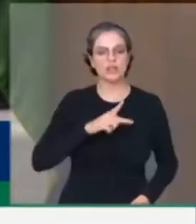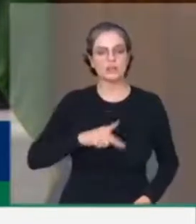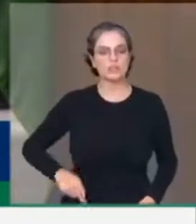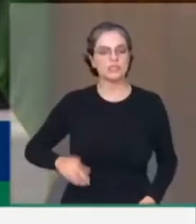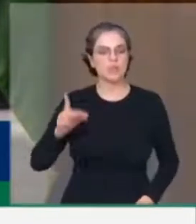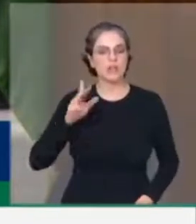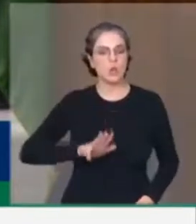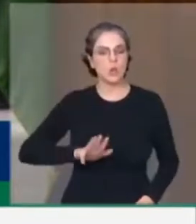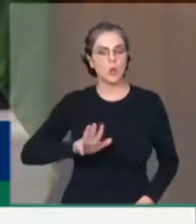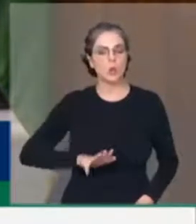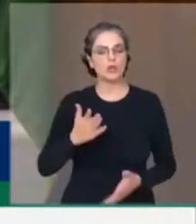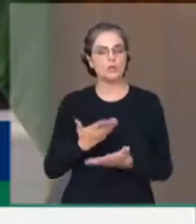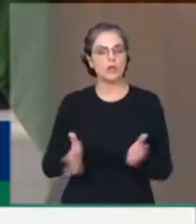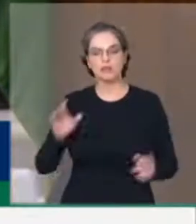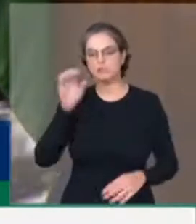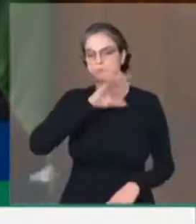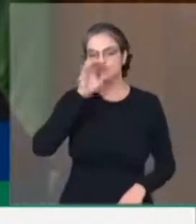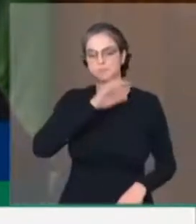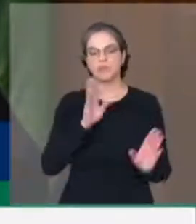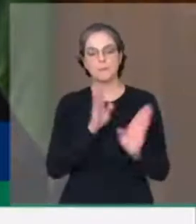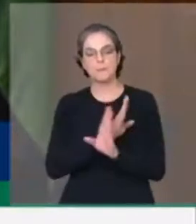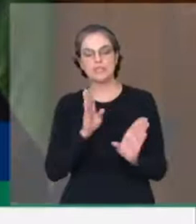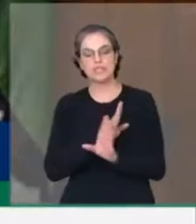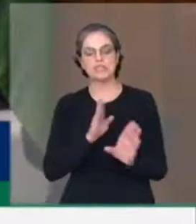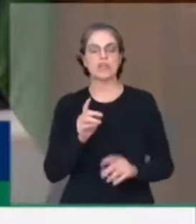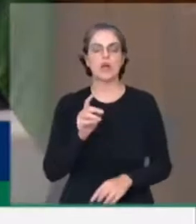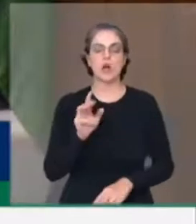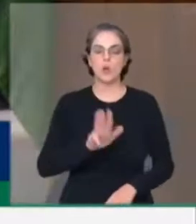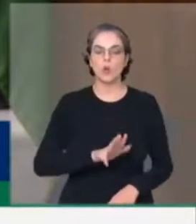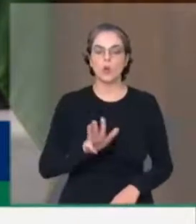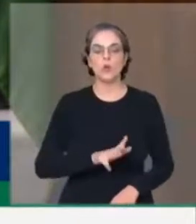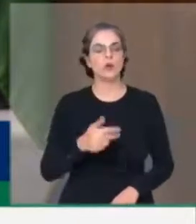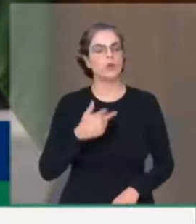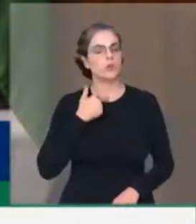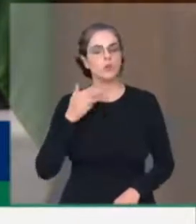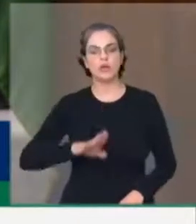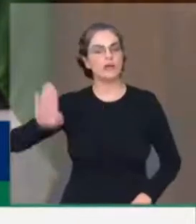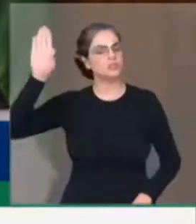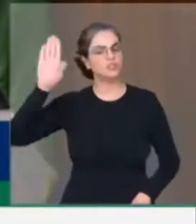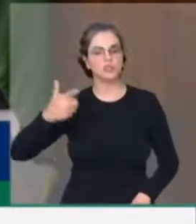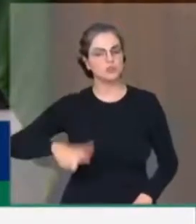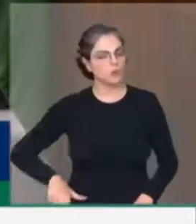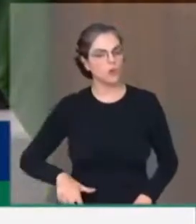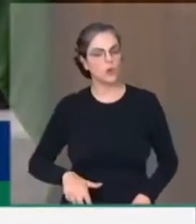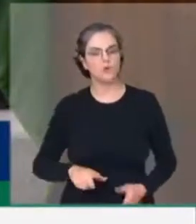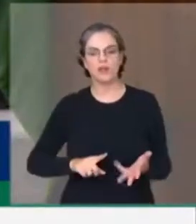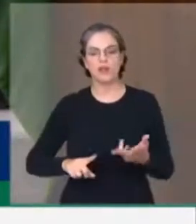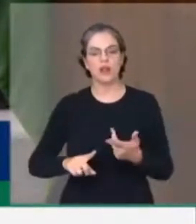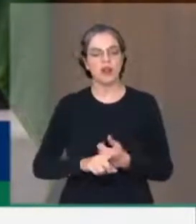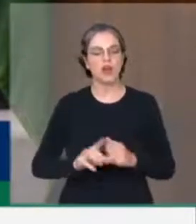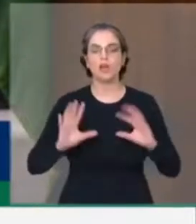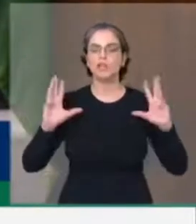violados, quando o Lula foi perseguido, quando o Lula não pôde ser candidato, quando todos